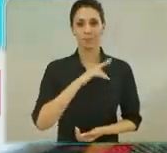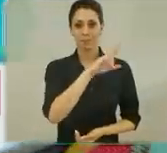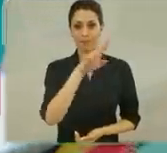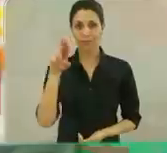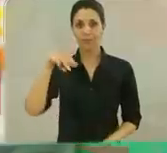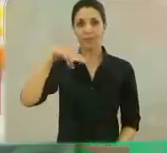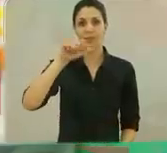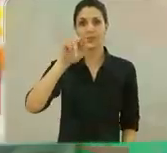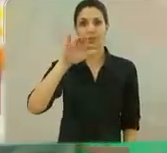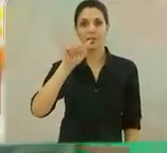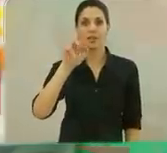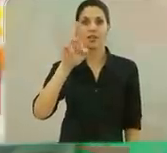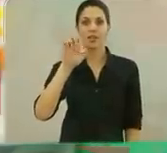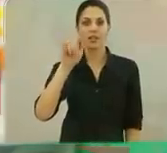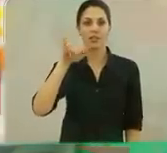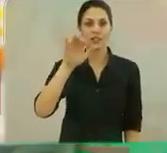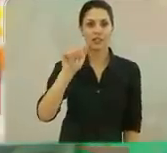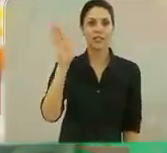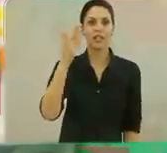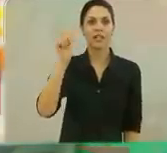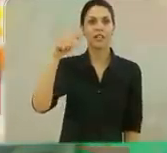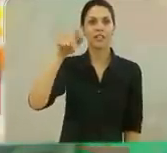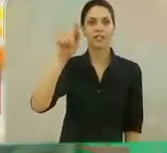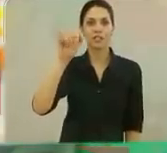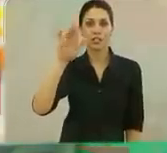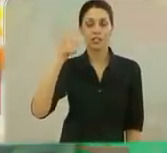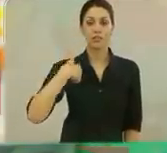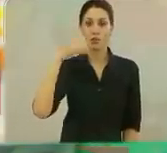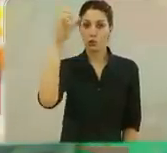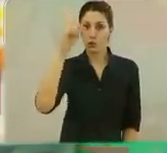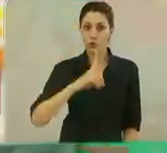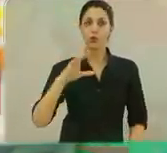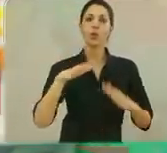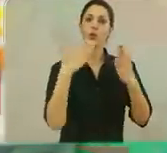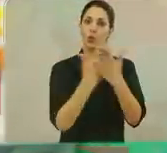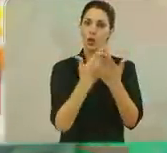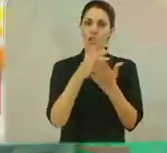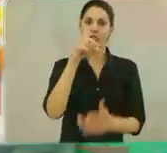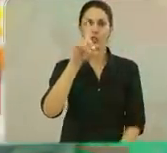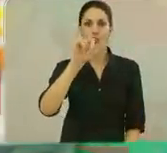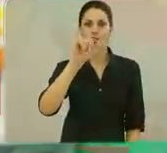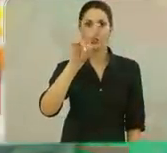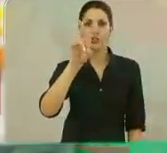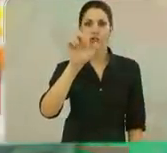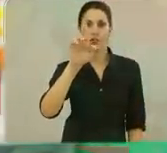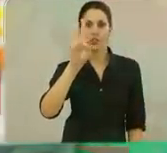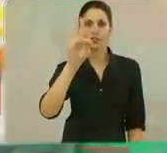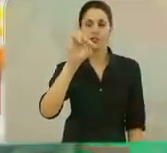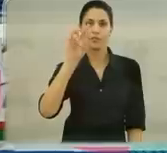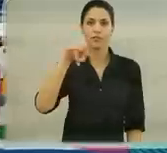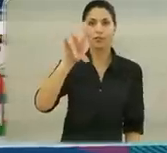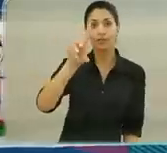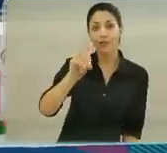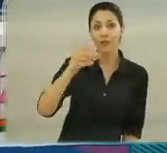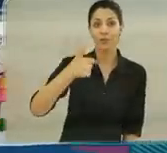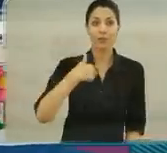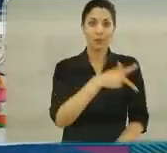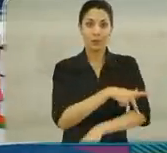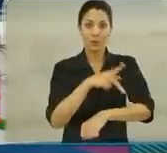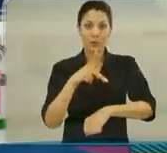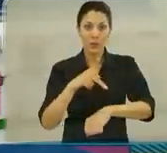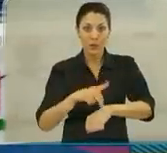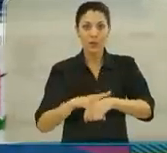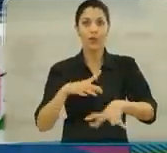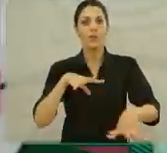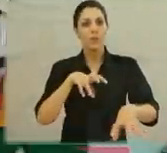Meu nome é Maria Regina Anjeiras, sou diretora do Colégio de Invertimento. Sou pedagoga, de formação. Como